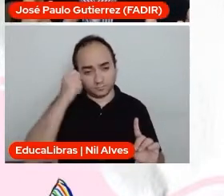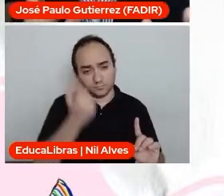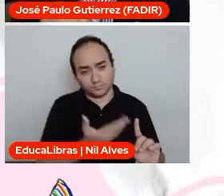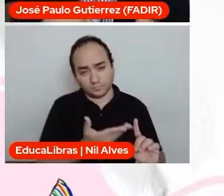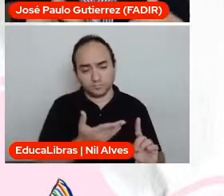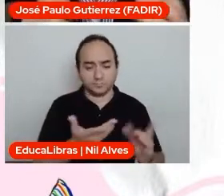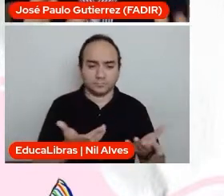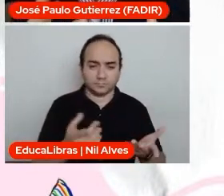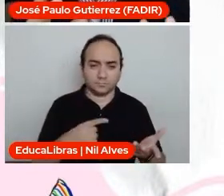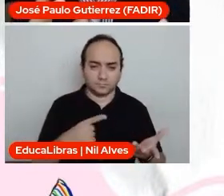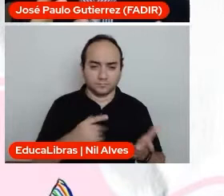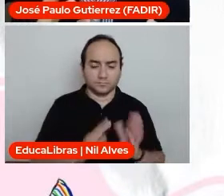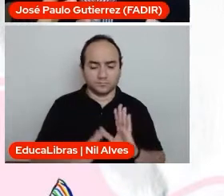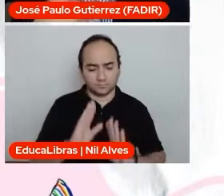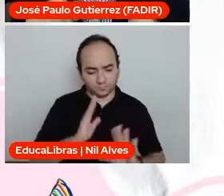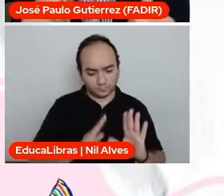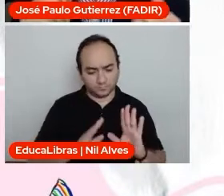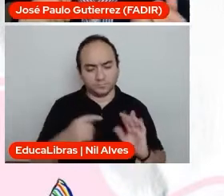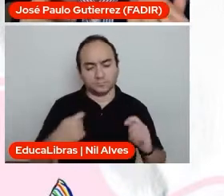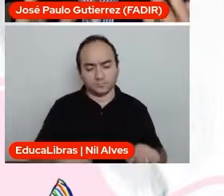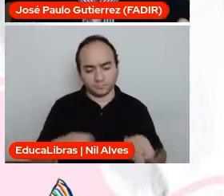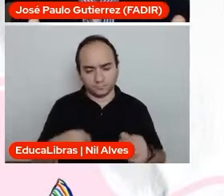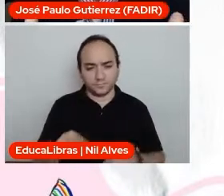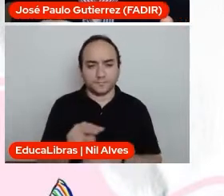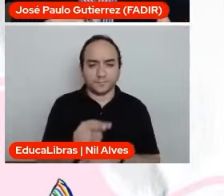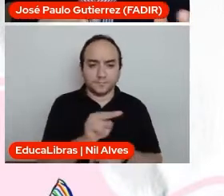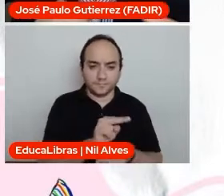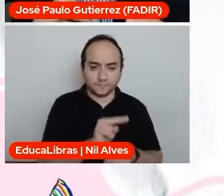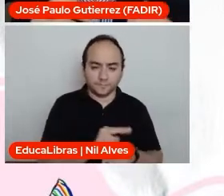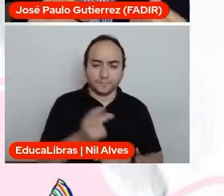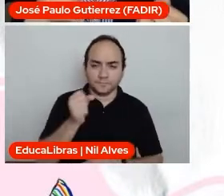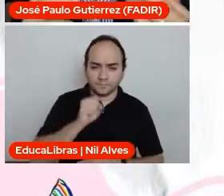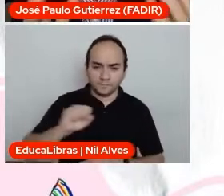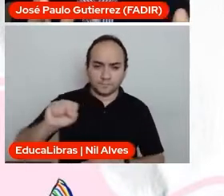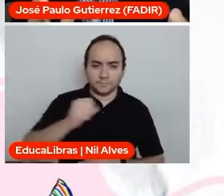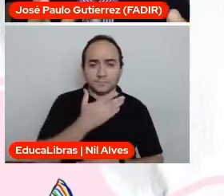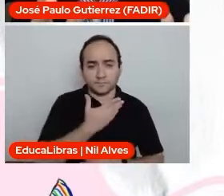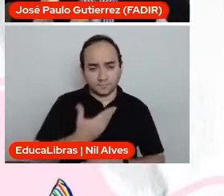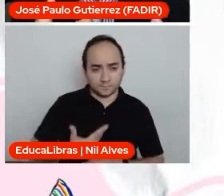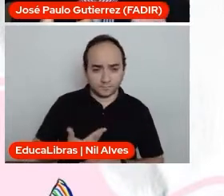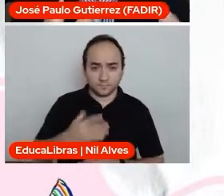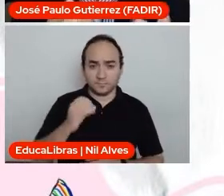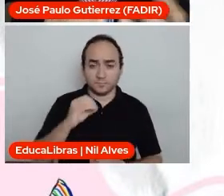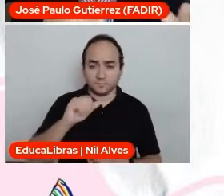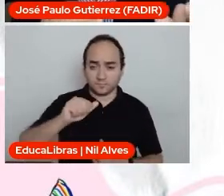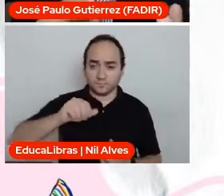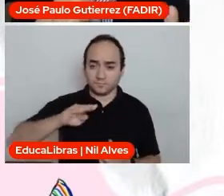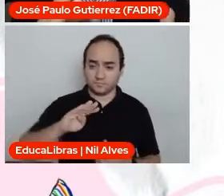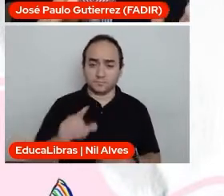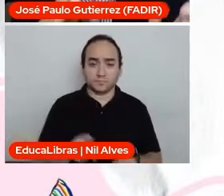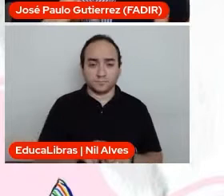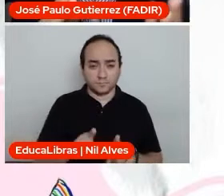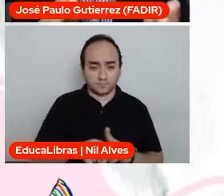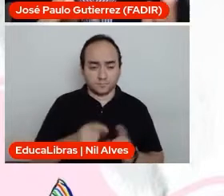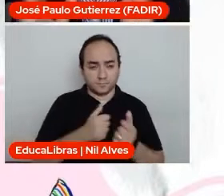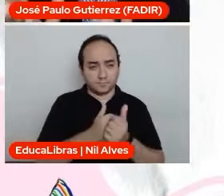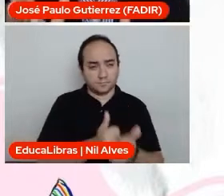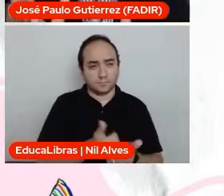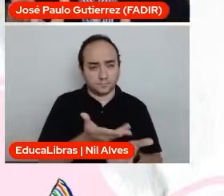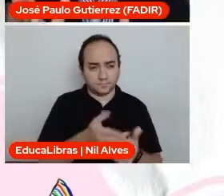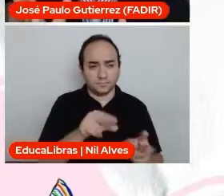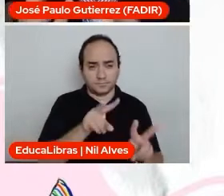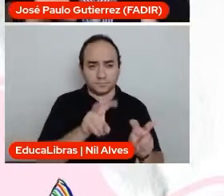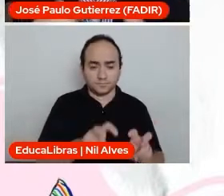realmente nós temos que acompanhar, trazer a defensoria pública, trazer a nossa OAB para acompanhar situações que às vezes tirem